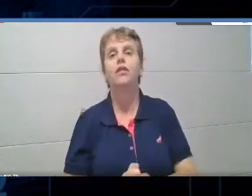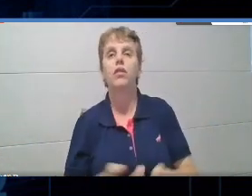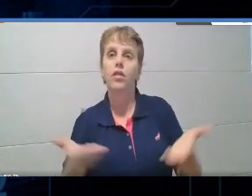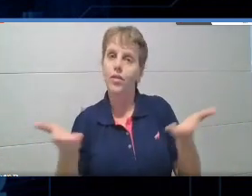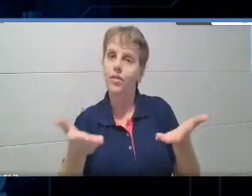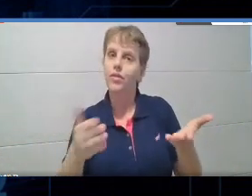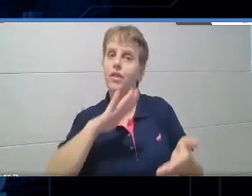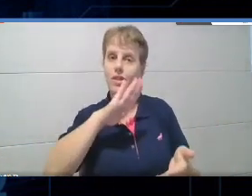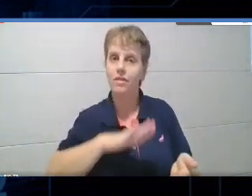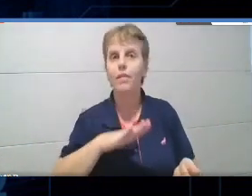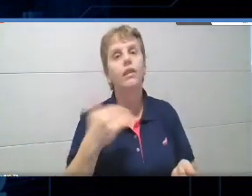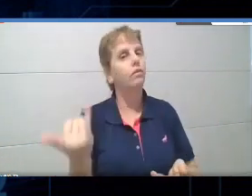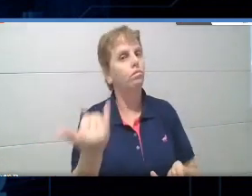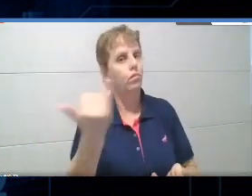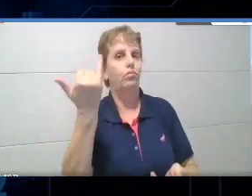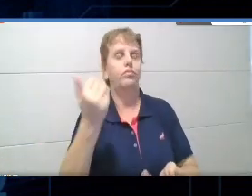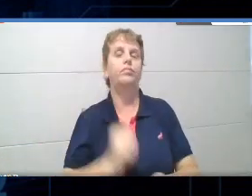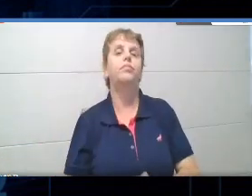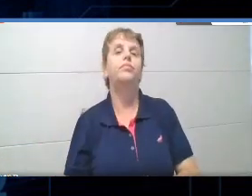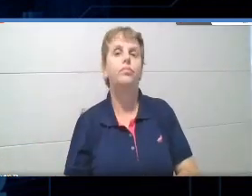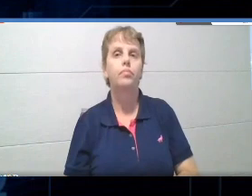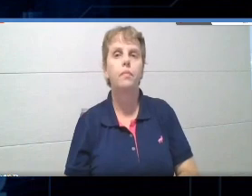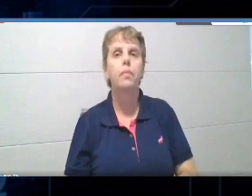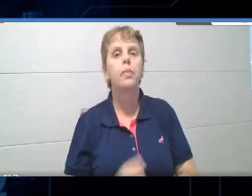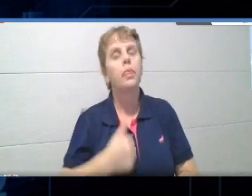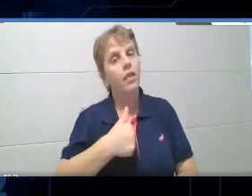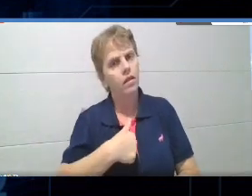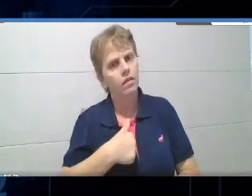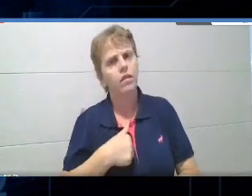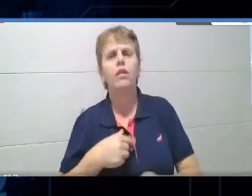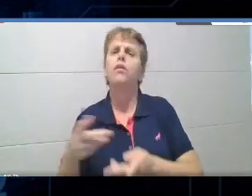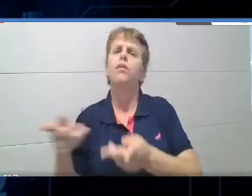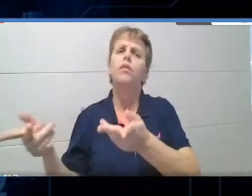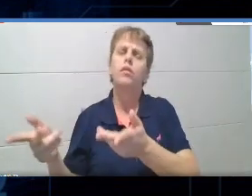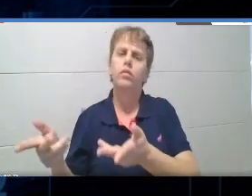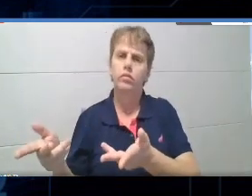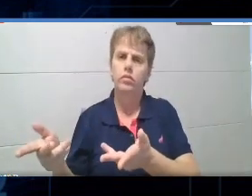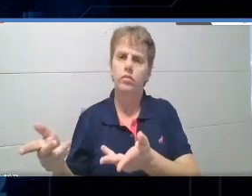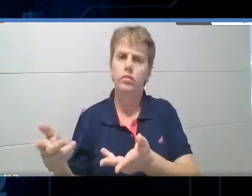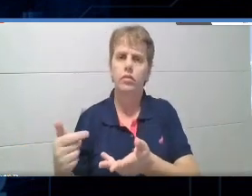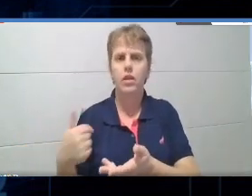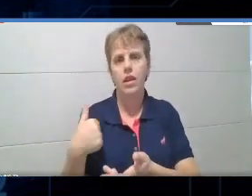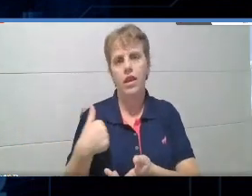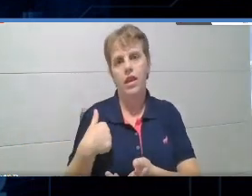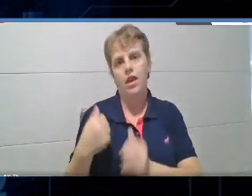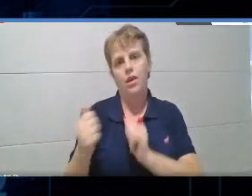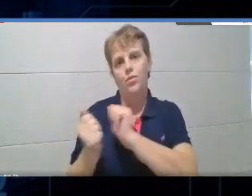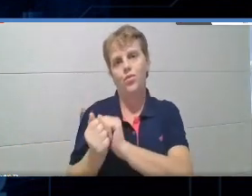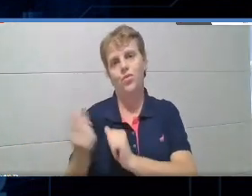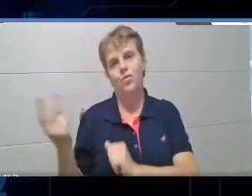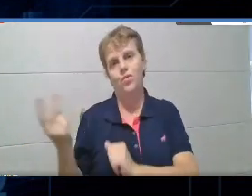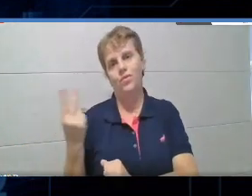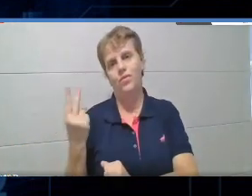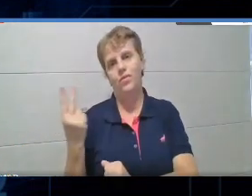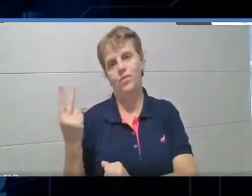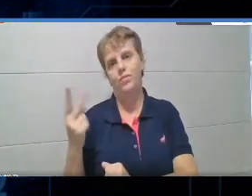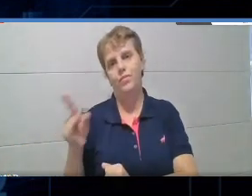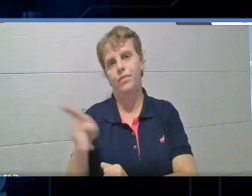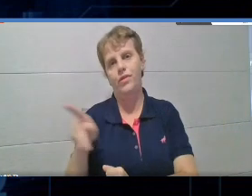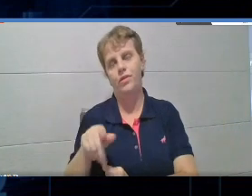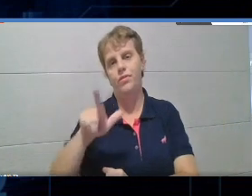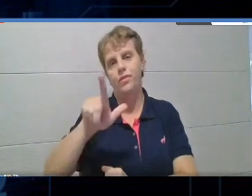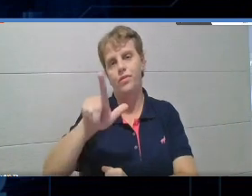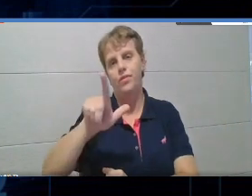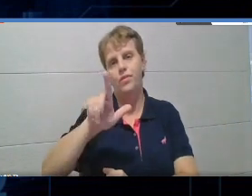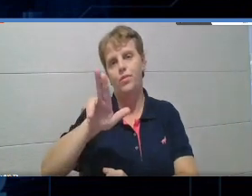tarde bem interessante. Bom, eu convido você, eu e o professor Luiz estaremos com vocês, depois o meu colega